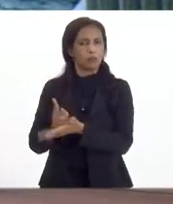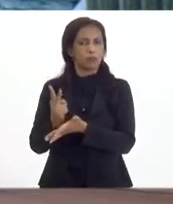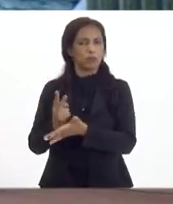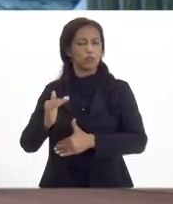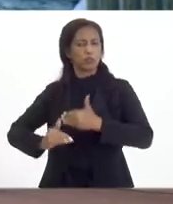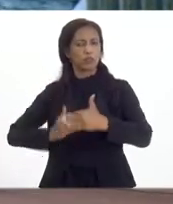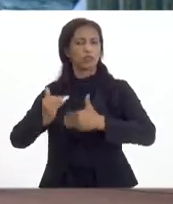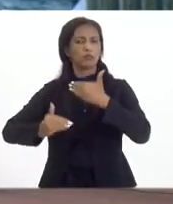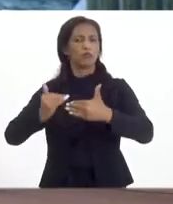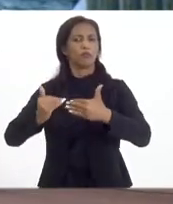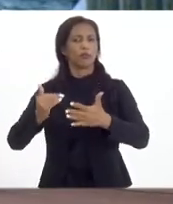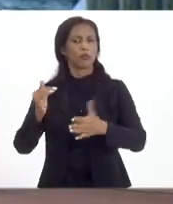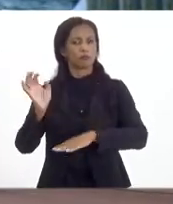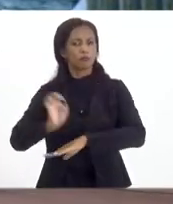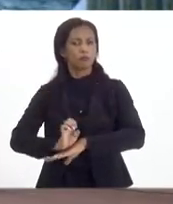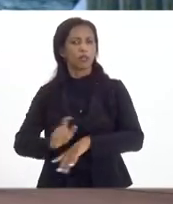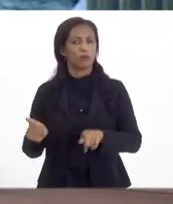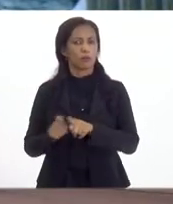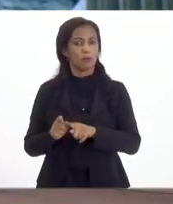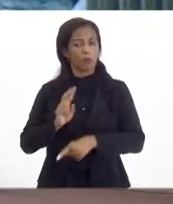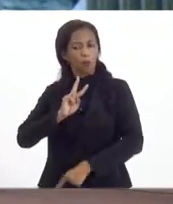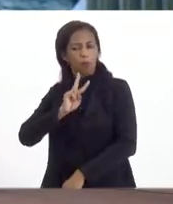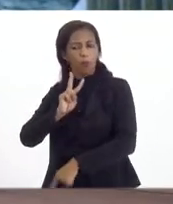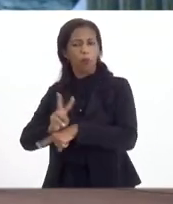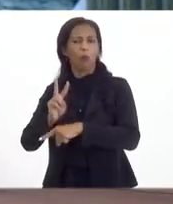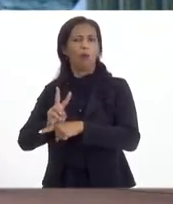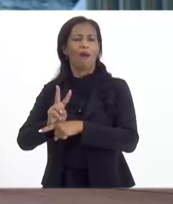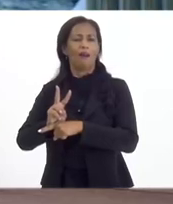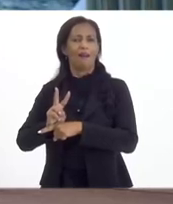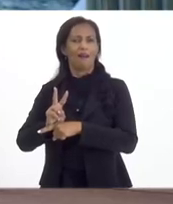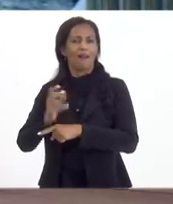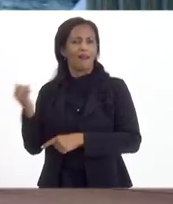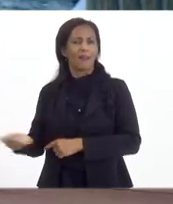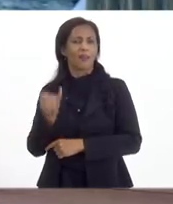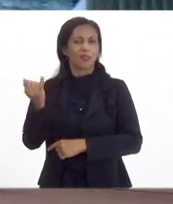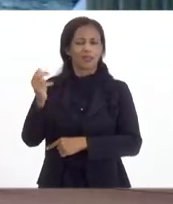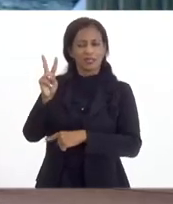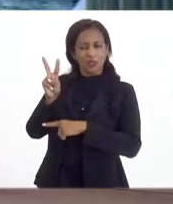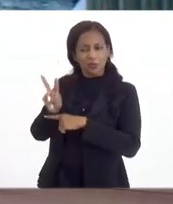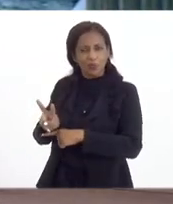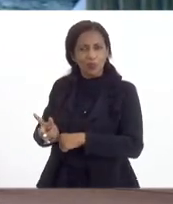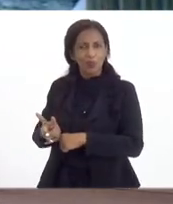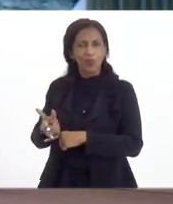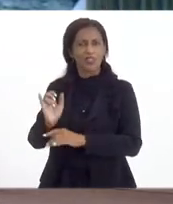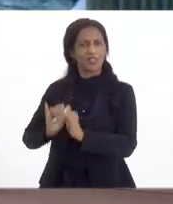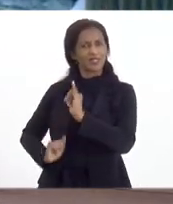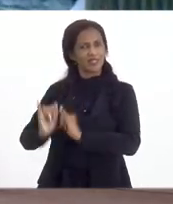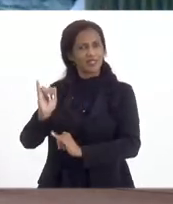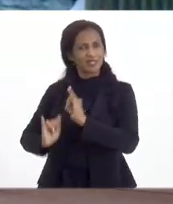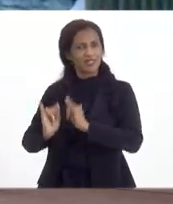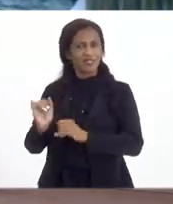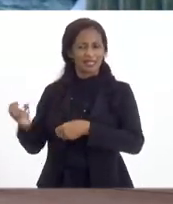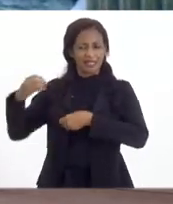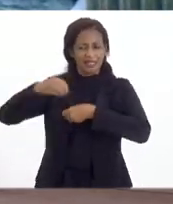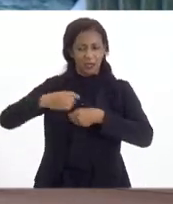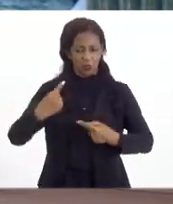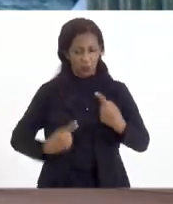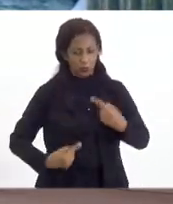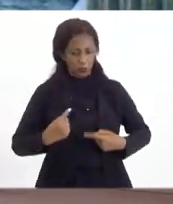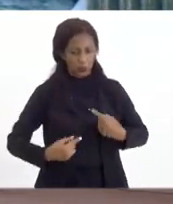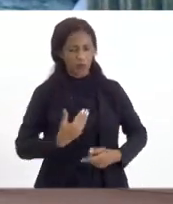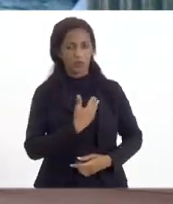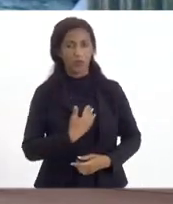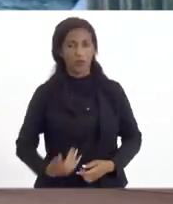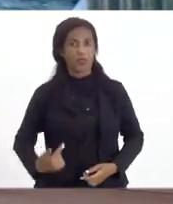Estado. Então, eu tenho sempre defendido a importância de entender a indústria química e fortalecer essa indústria dentro de uma política pública